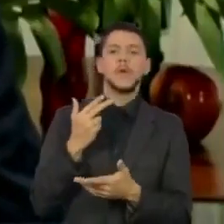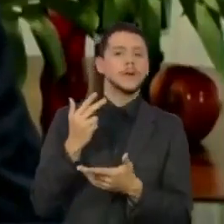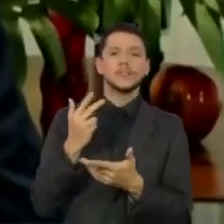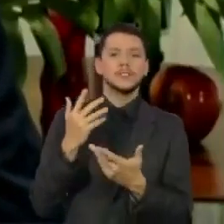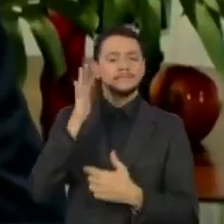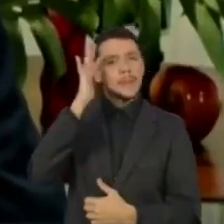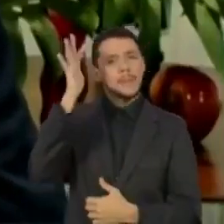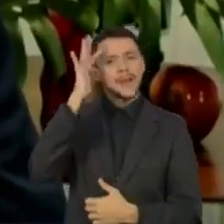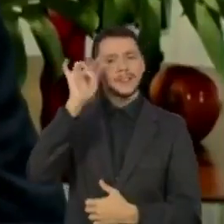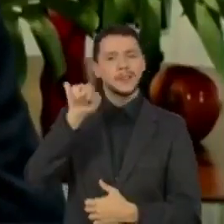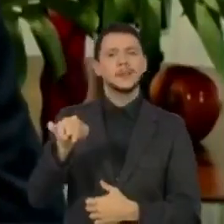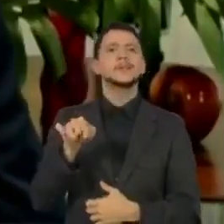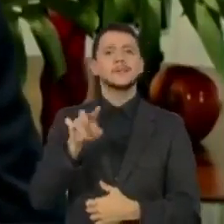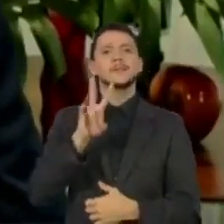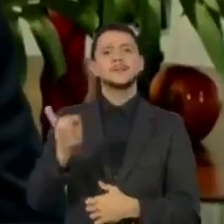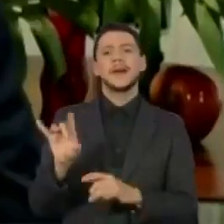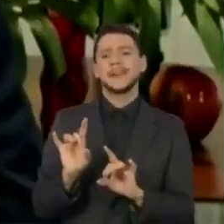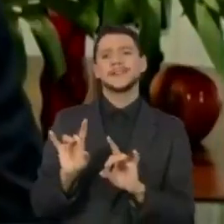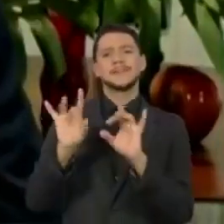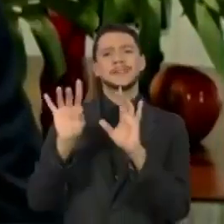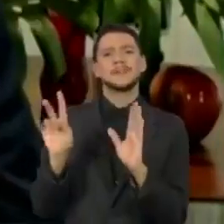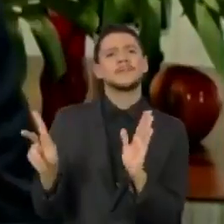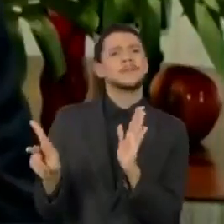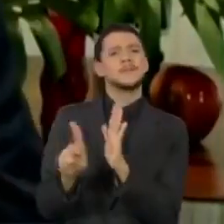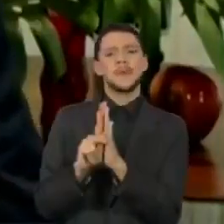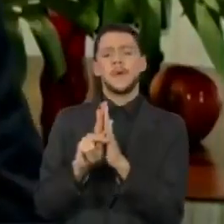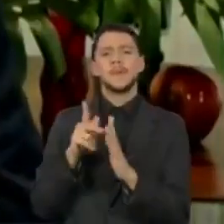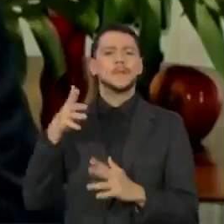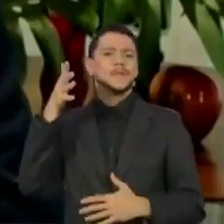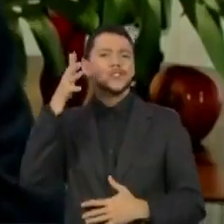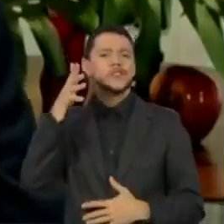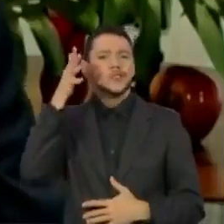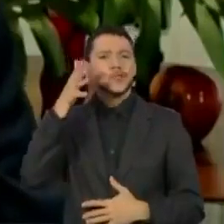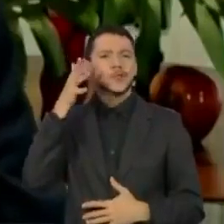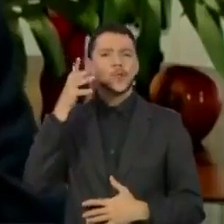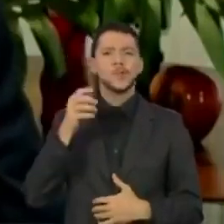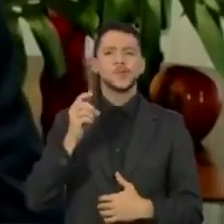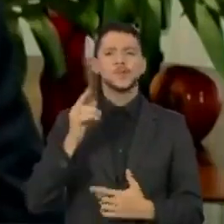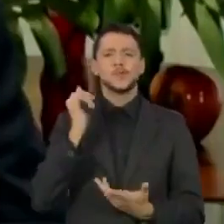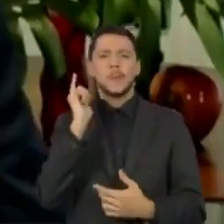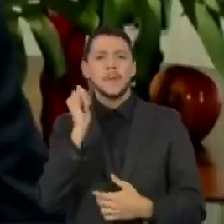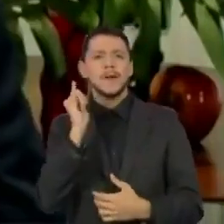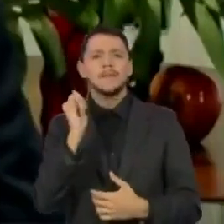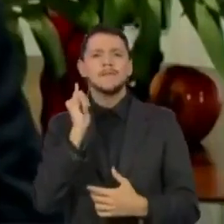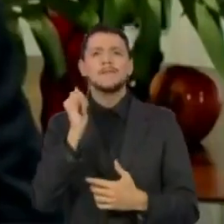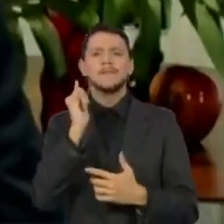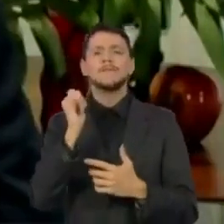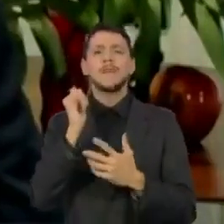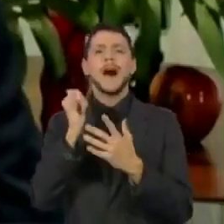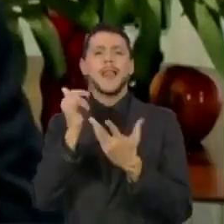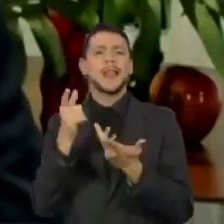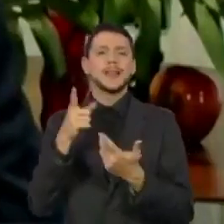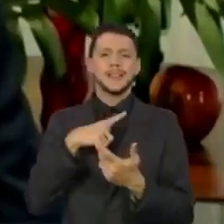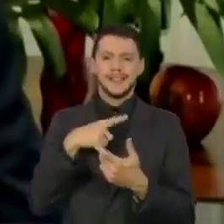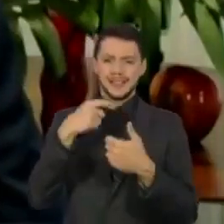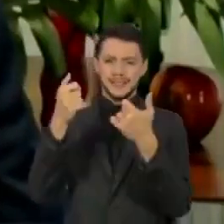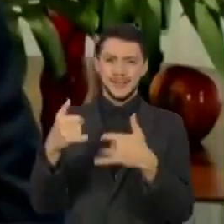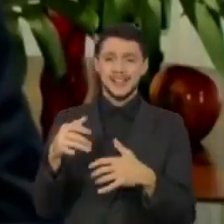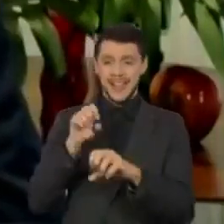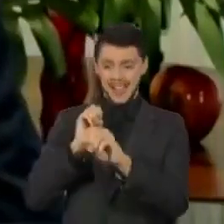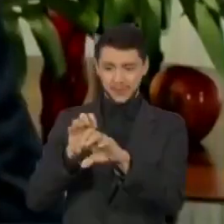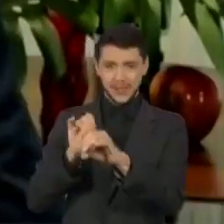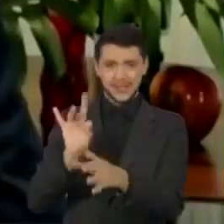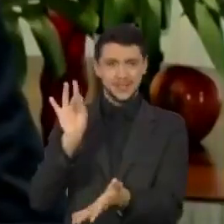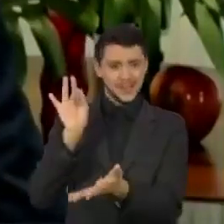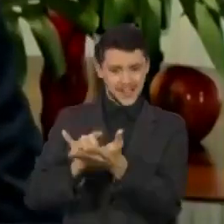imaginar que isso seja exclusivamente um discurso, uma fala abstrata que se faça. A educação, para ela ser,